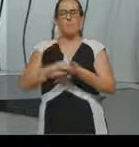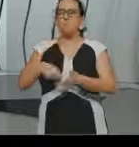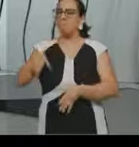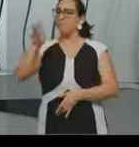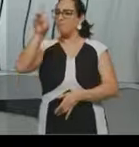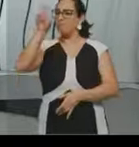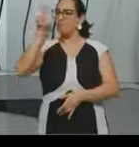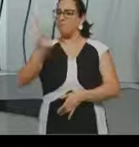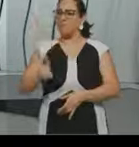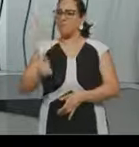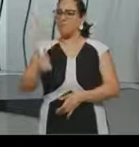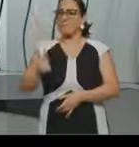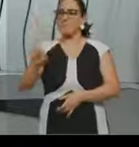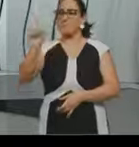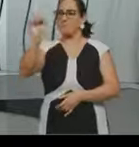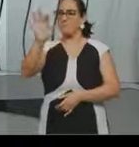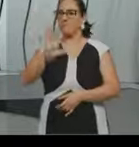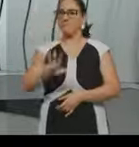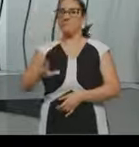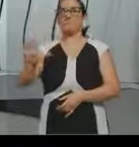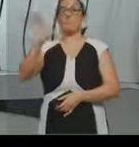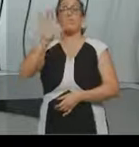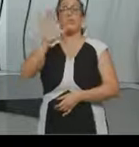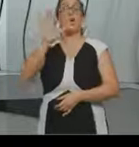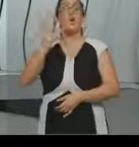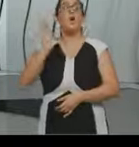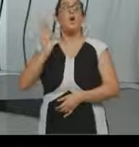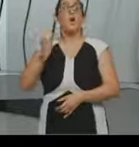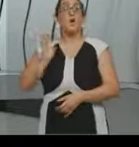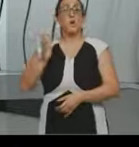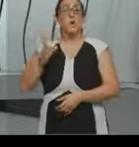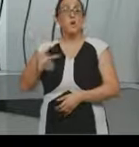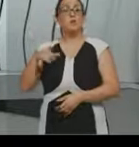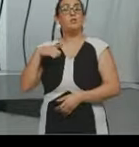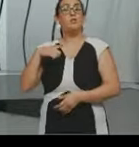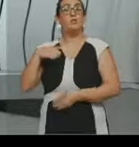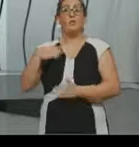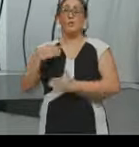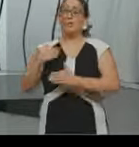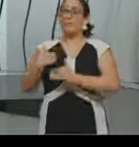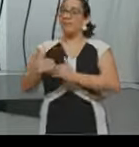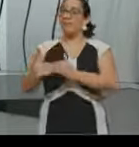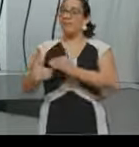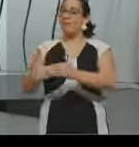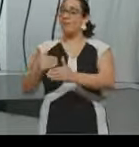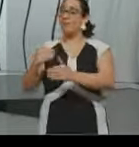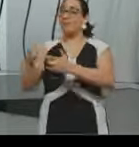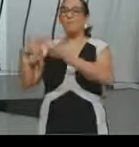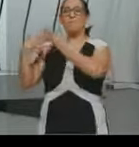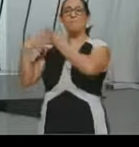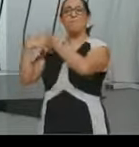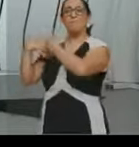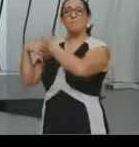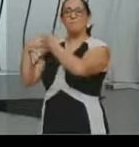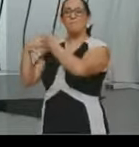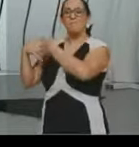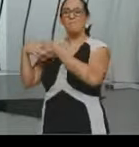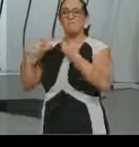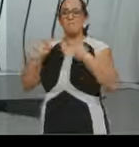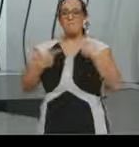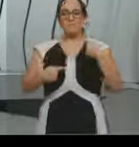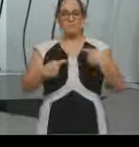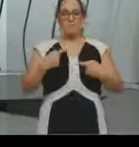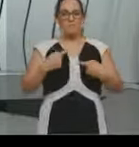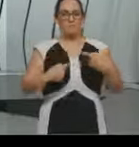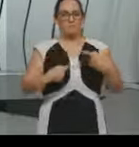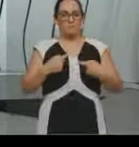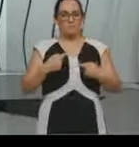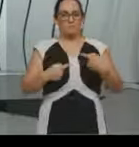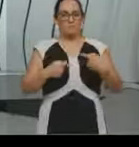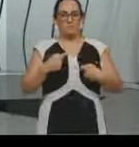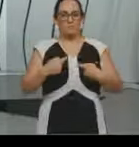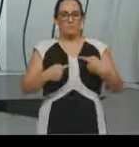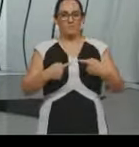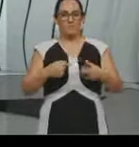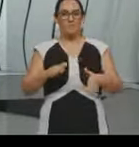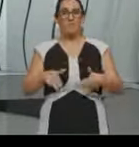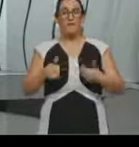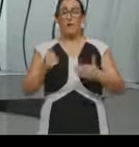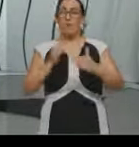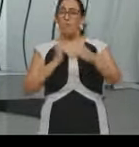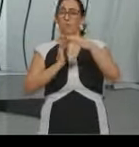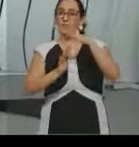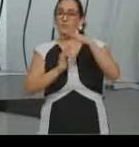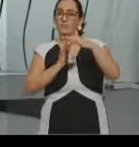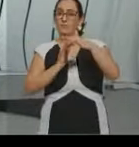Europa, né? Então, eles já estavam nesse caminhar, nessa reflexão política, inclusive. Então, imigrantes que tinham